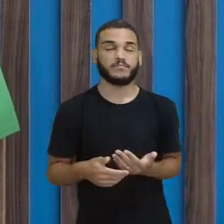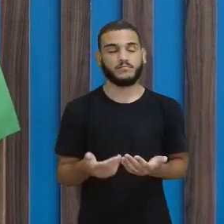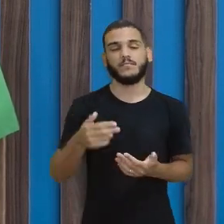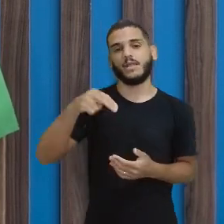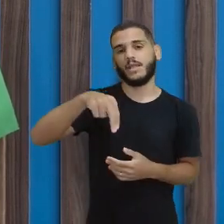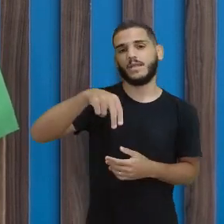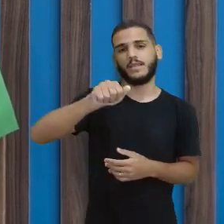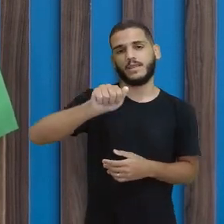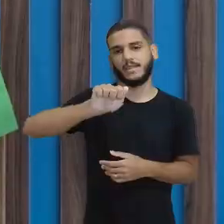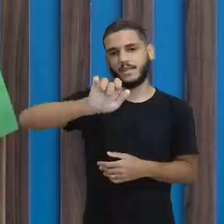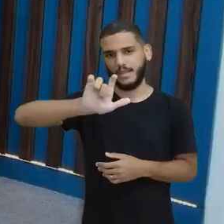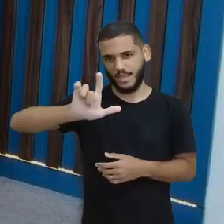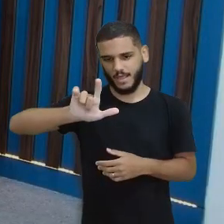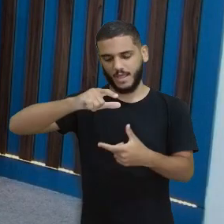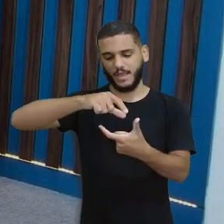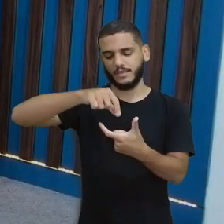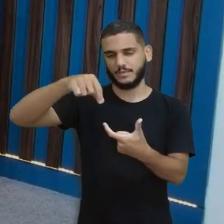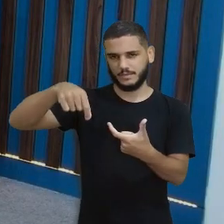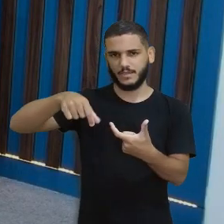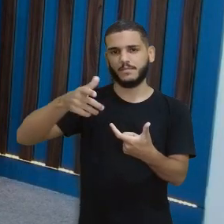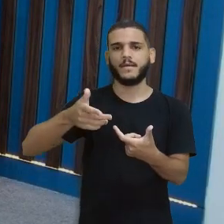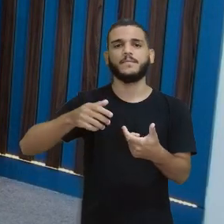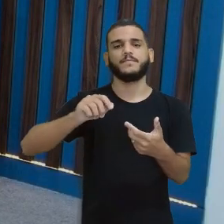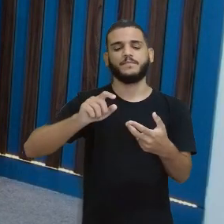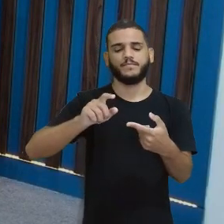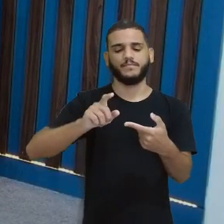-U-N-A-U-N-A-C-I-O-N-A-C-N